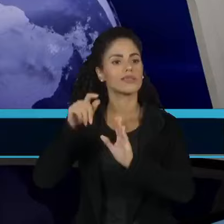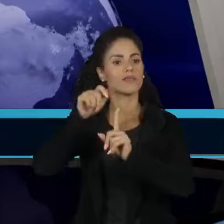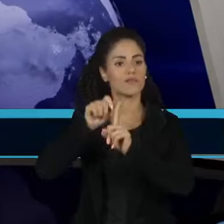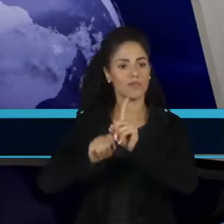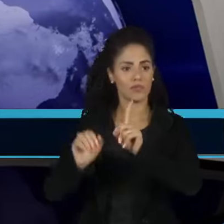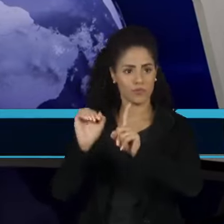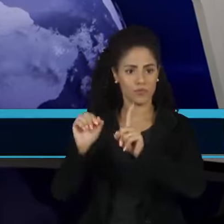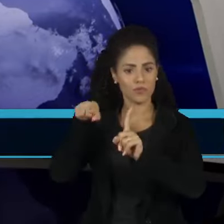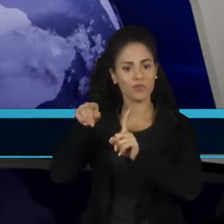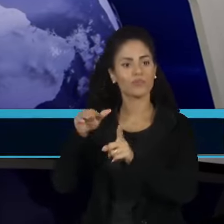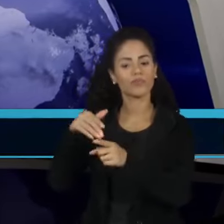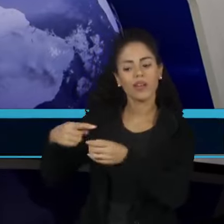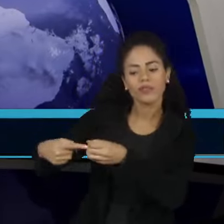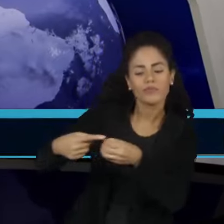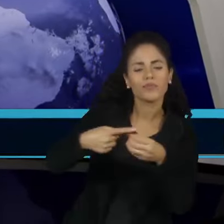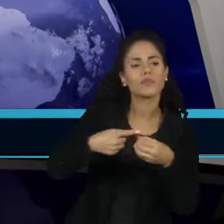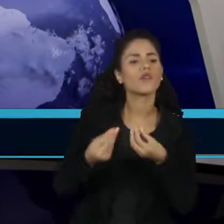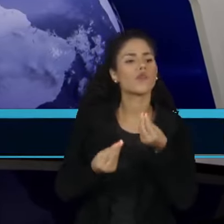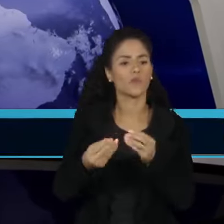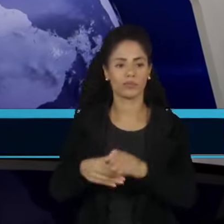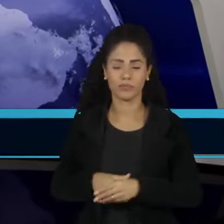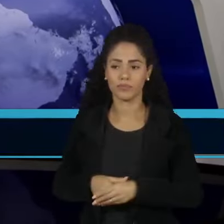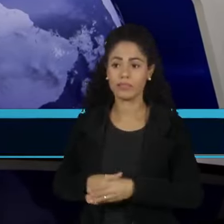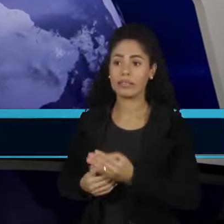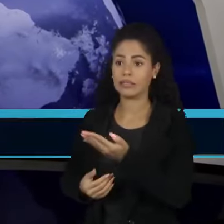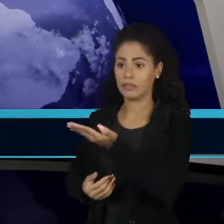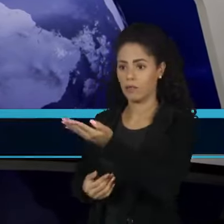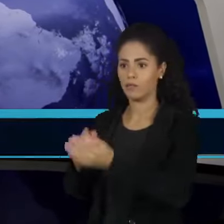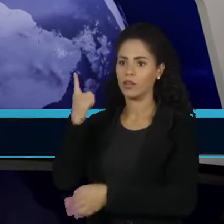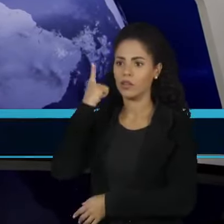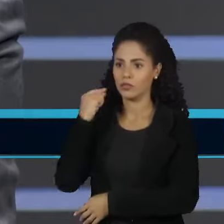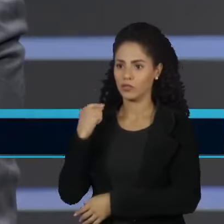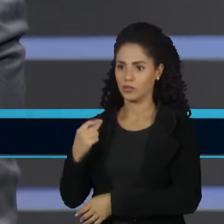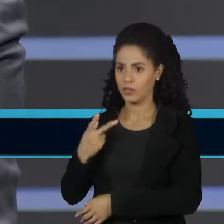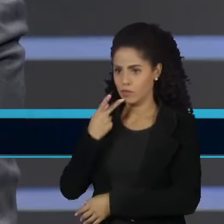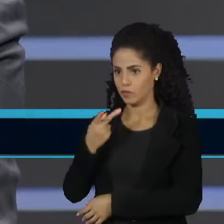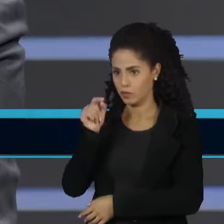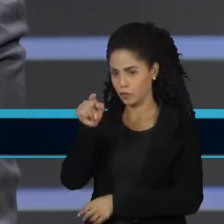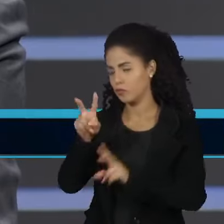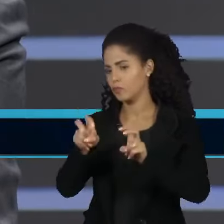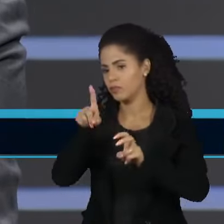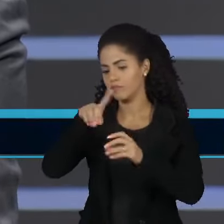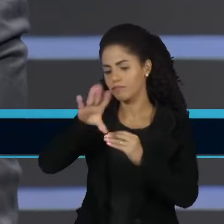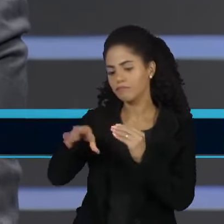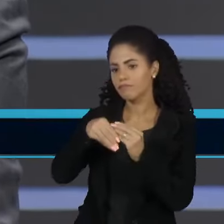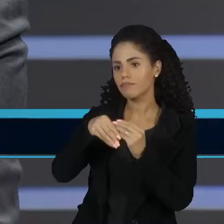efeitos, primeiro, é seguinte, como disse a Juliana, por mais meritória que seja a emenda,